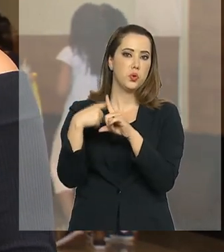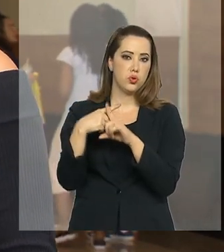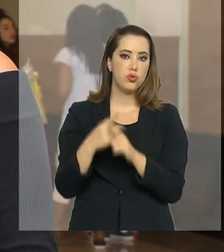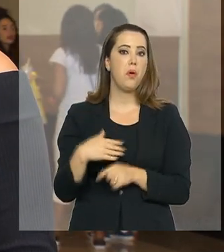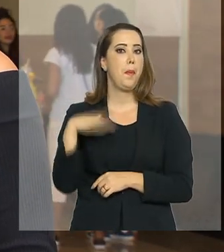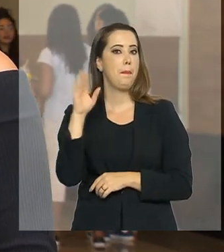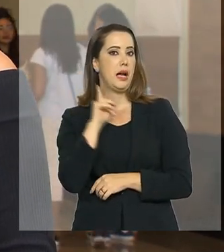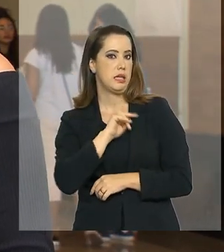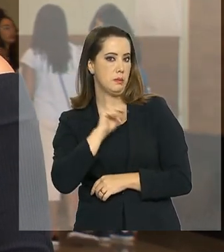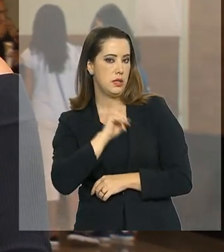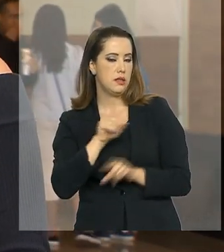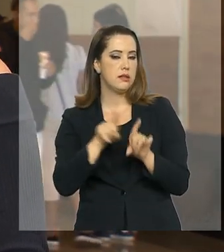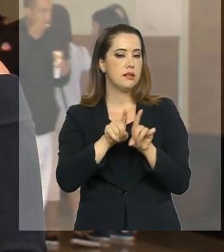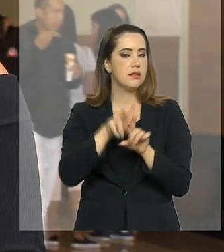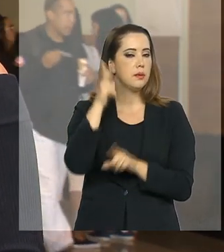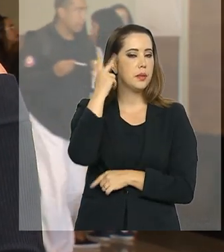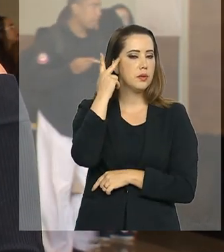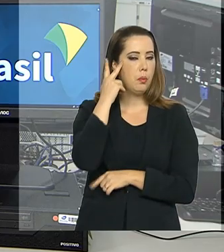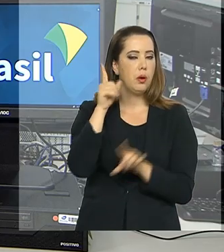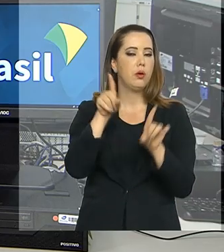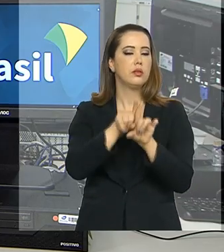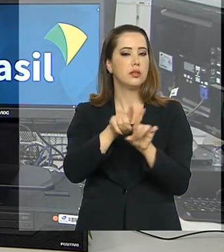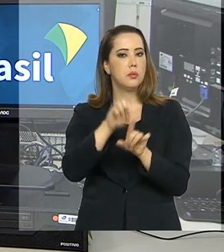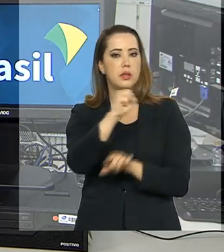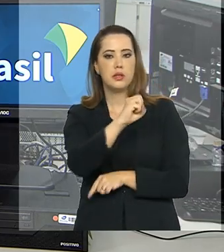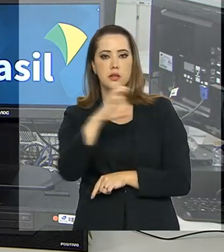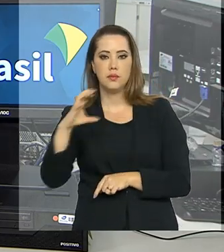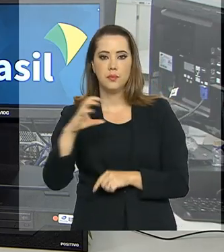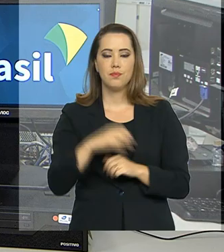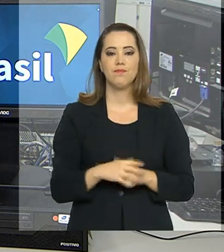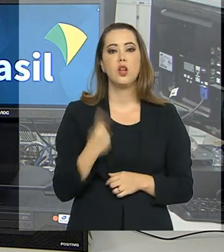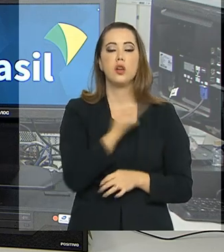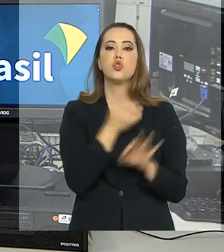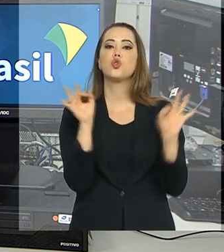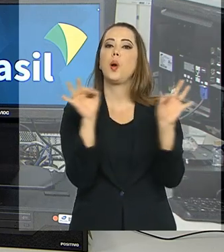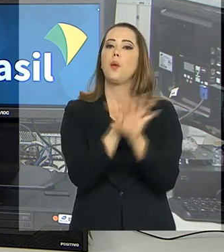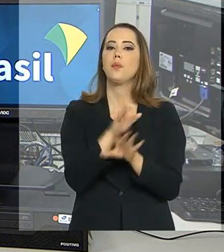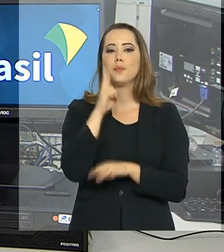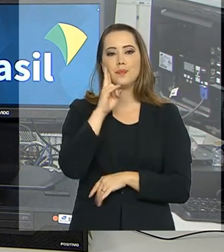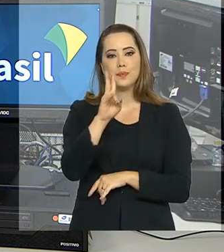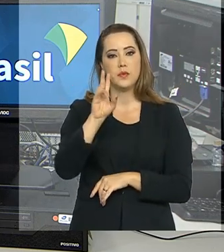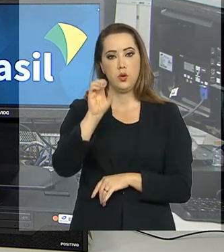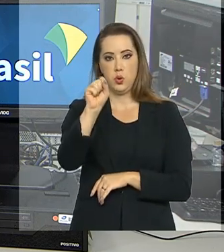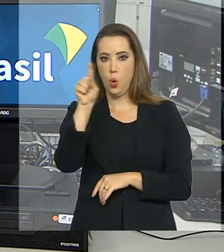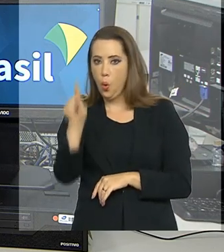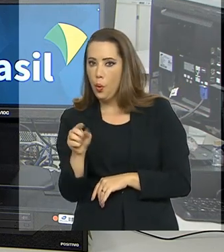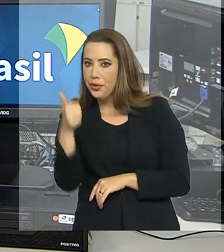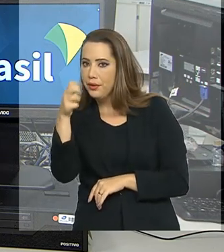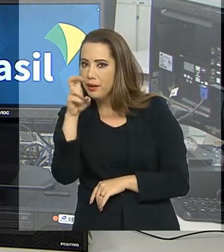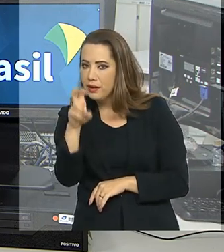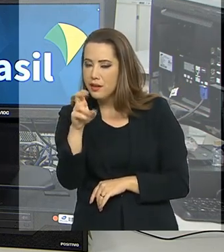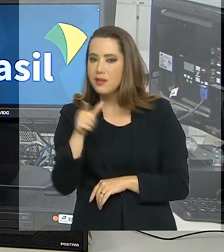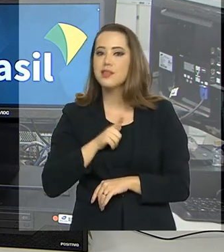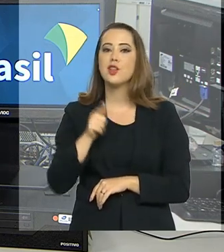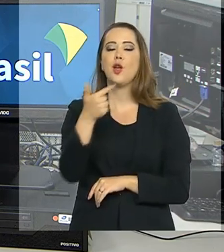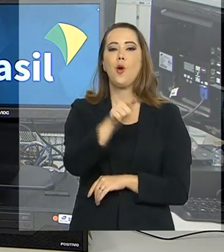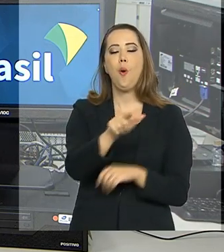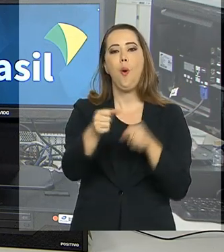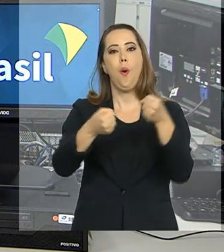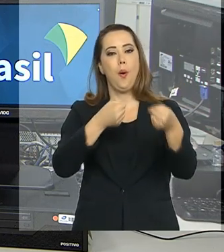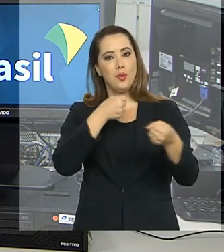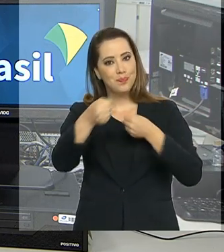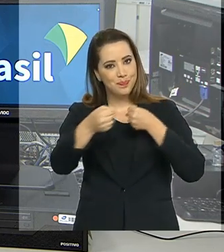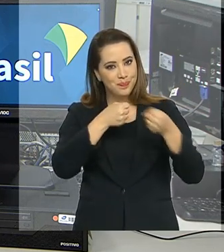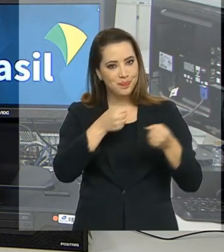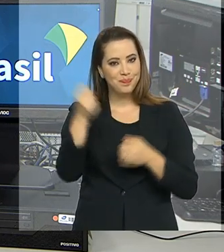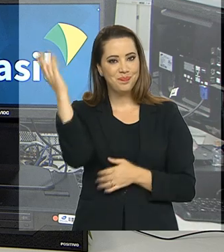Gerais, São Paulo e Santa Catarina. A gente fica por aqui. Logo mais, às 8h15 da noite, tem mais notícias